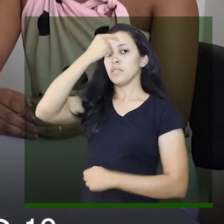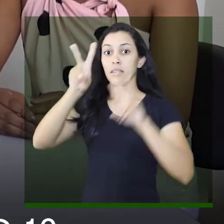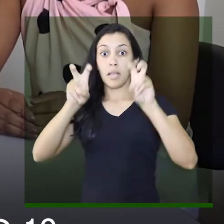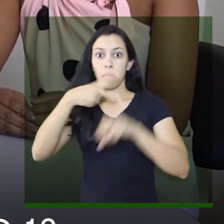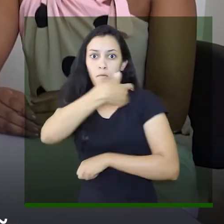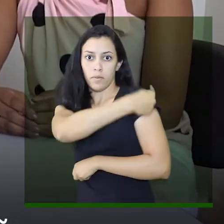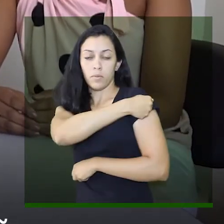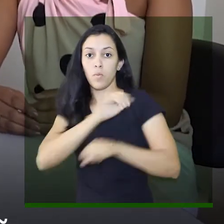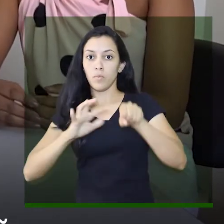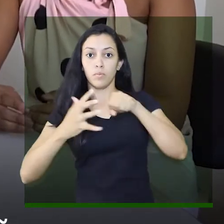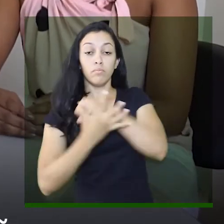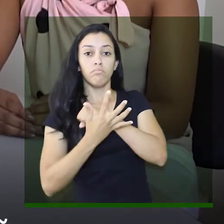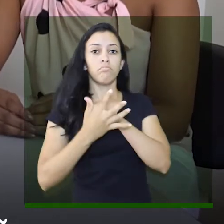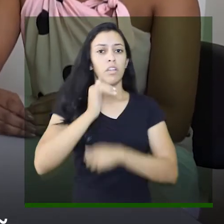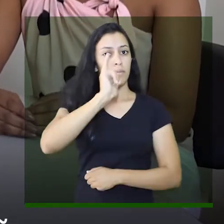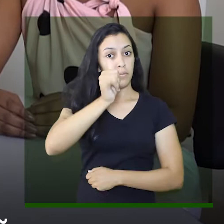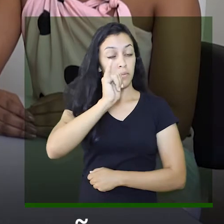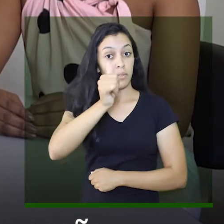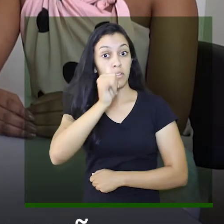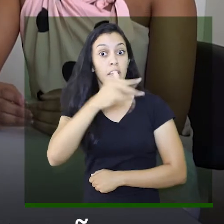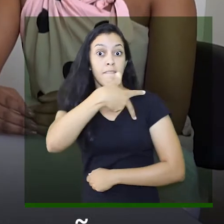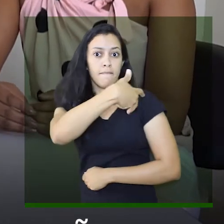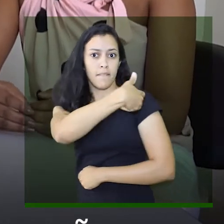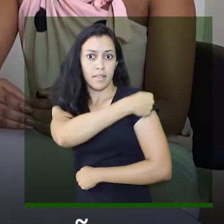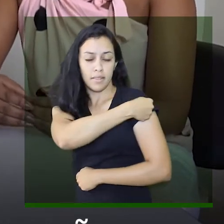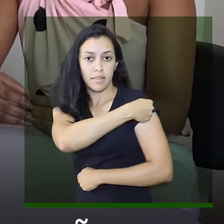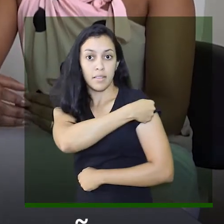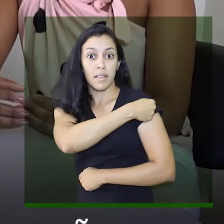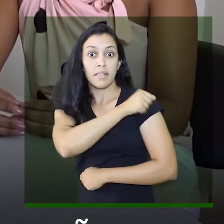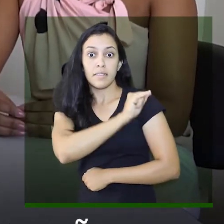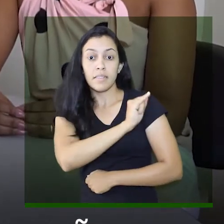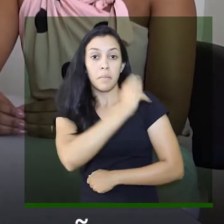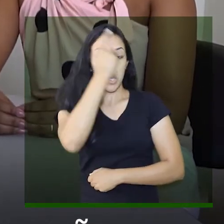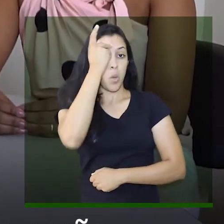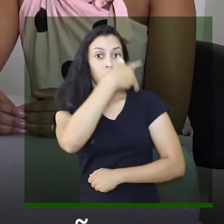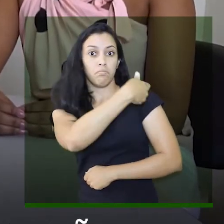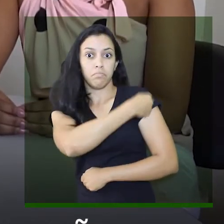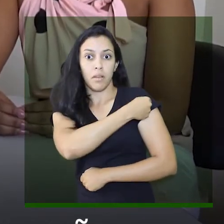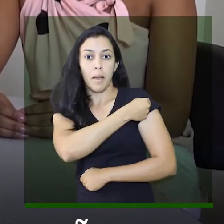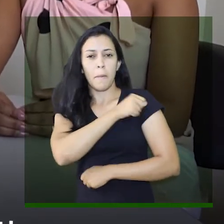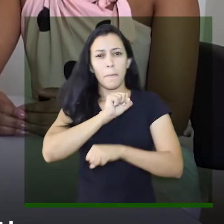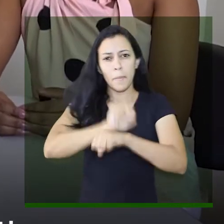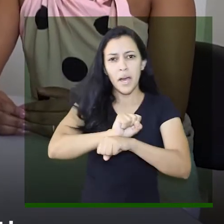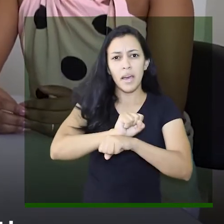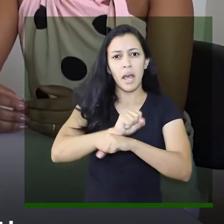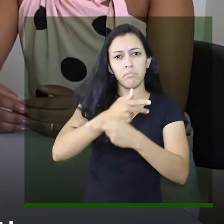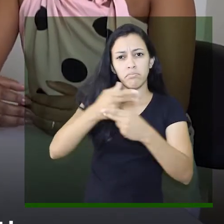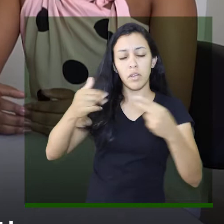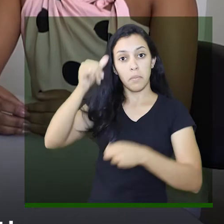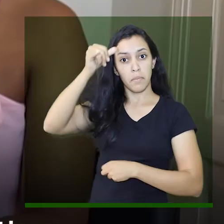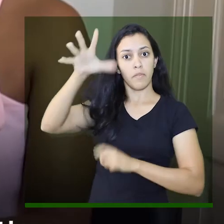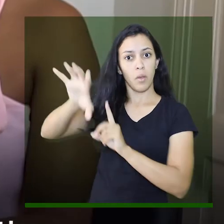de Covid. Lembrando que a vacinação não exclui as medidas de prevenção, a gente